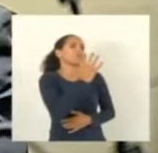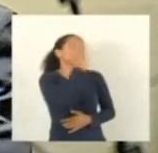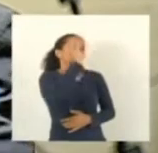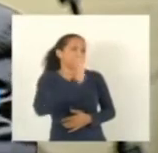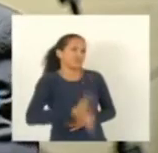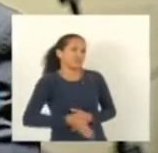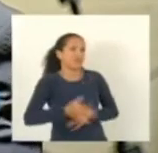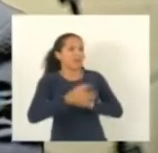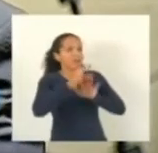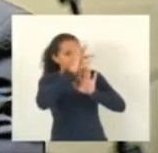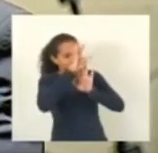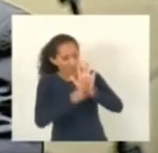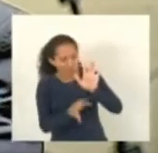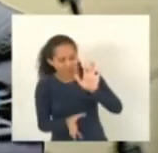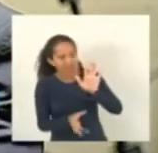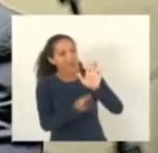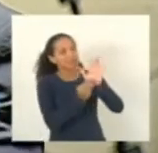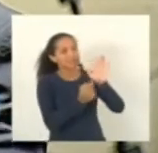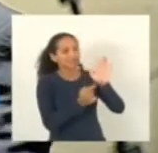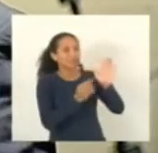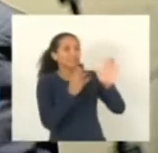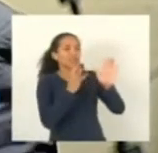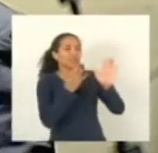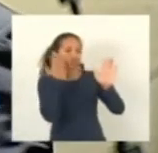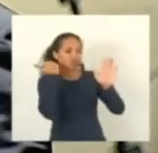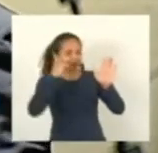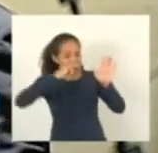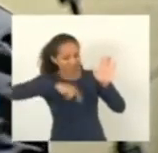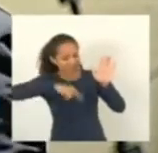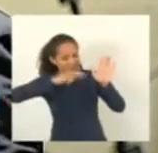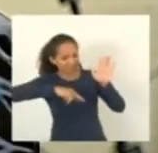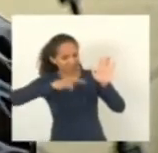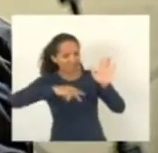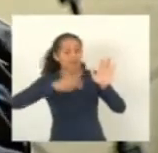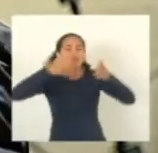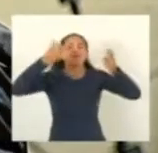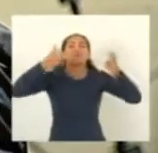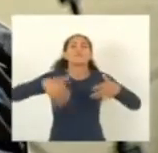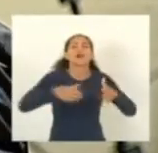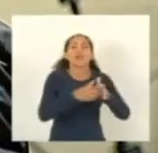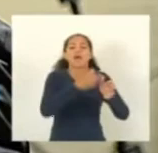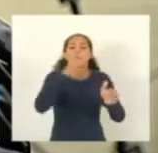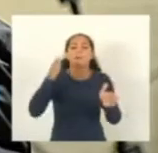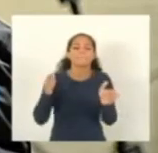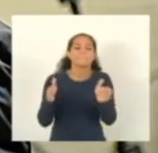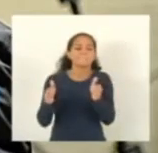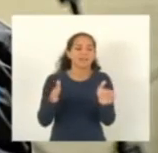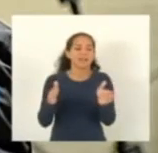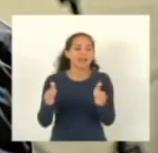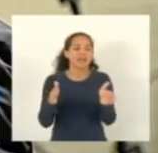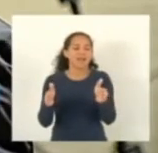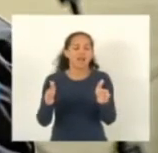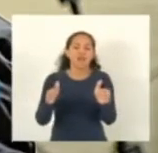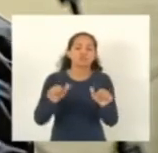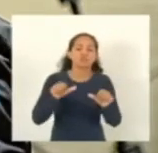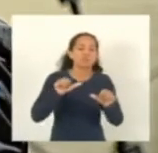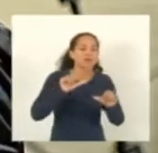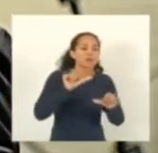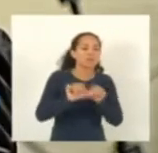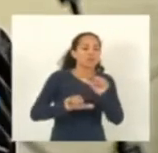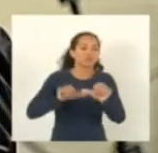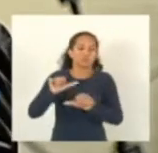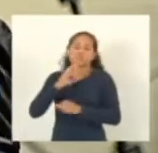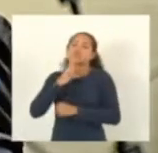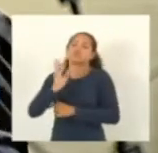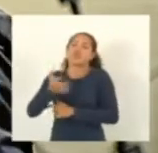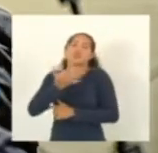emenda da procuradoria que ela estabelece o prazo para fazer essa modificação eu já tinha